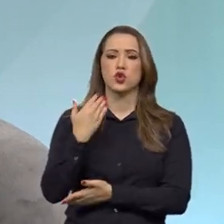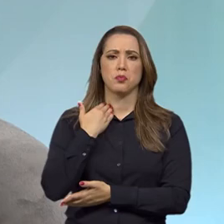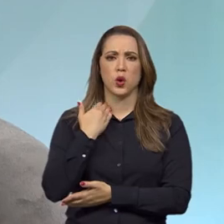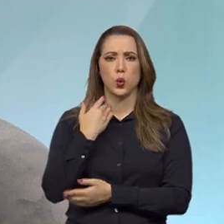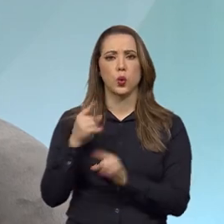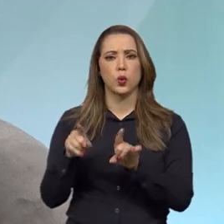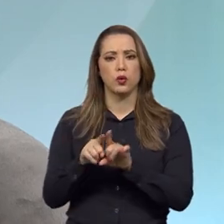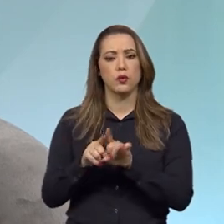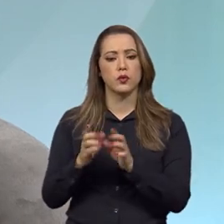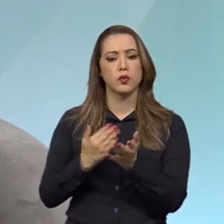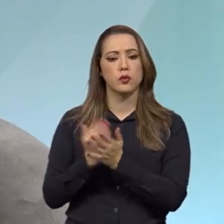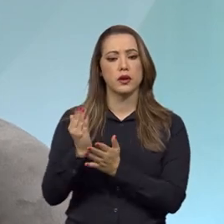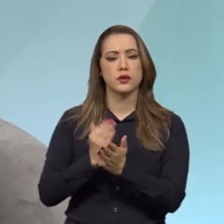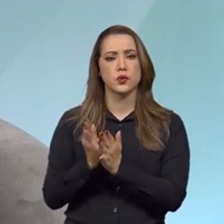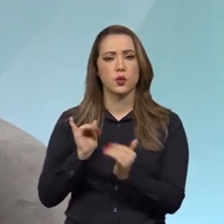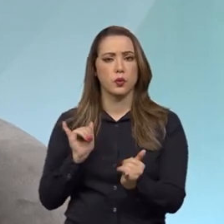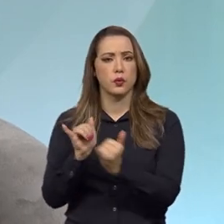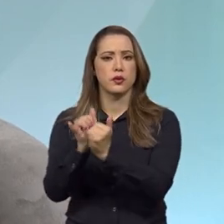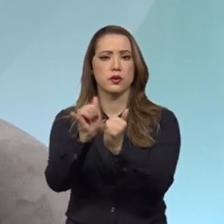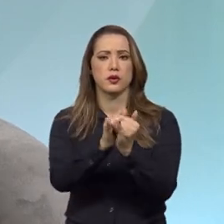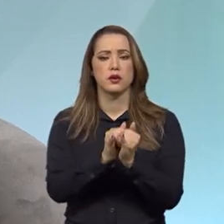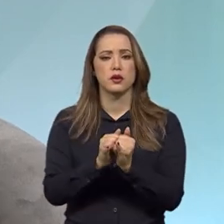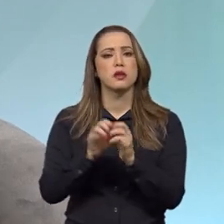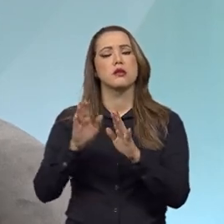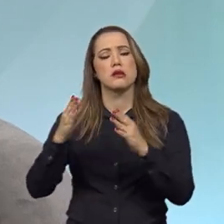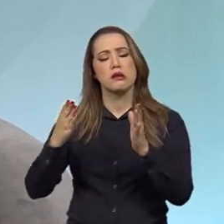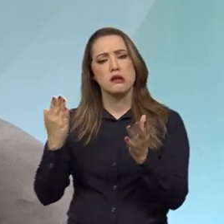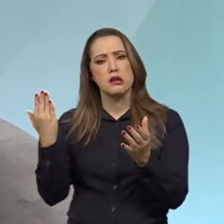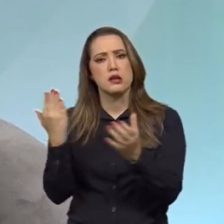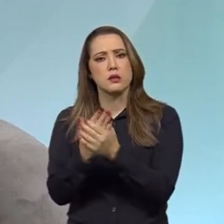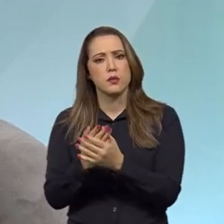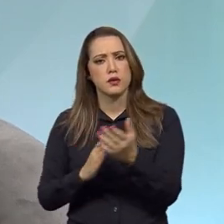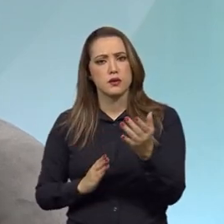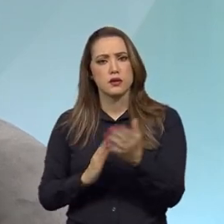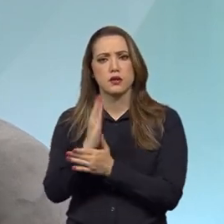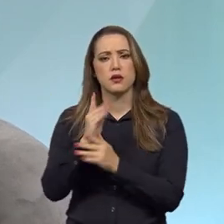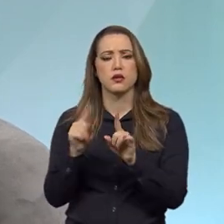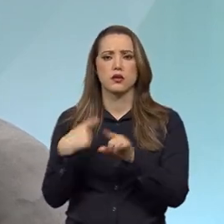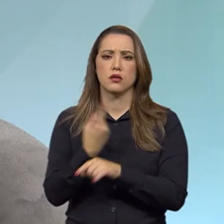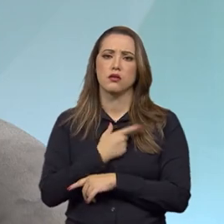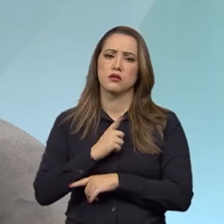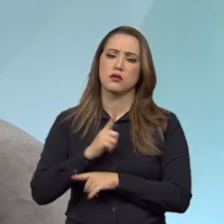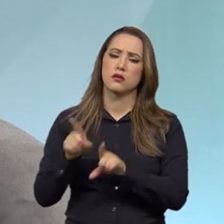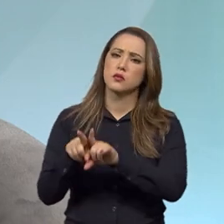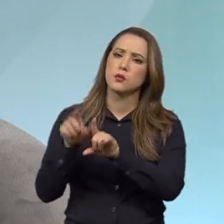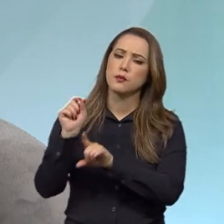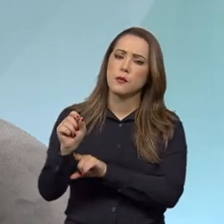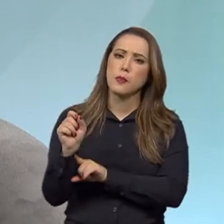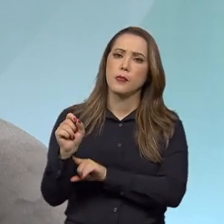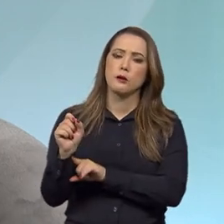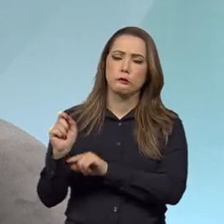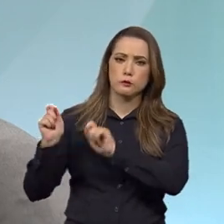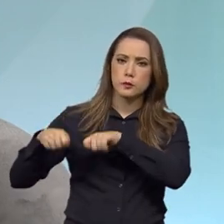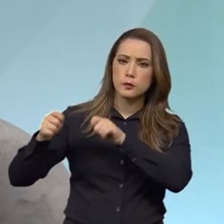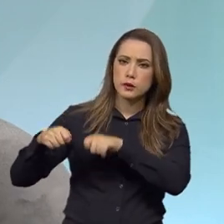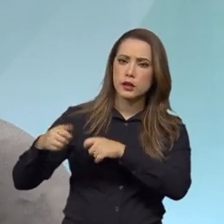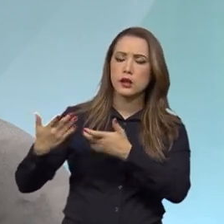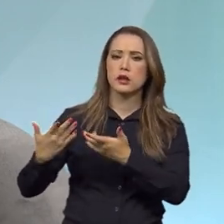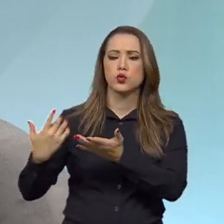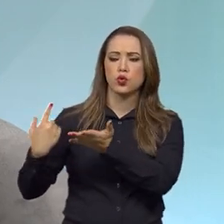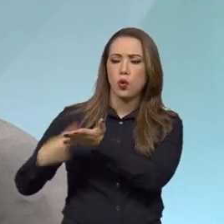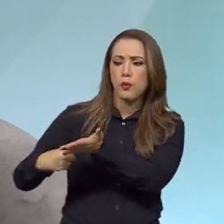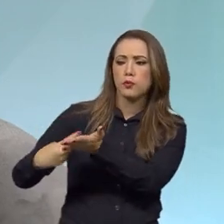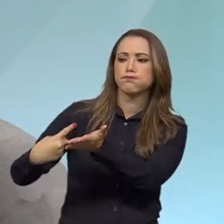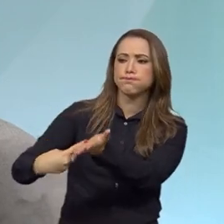conciliatória nesses processos sancionatórios, sancionadores, nós temos também uma conciliação, um